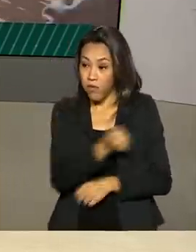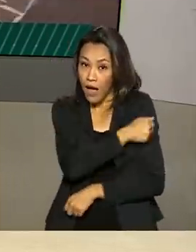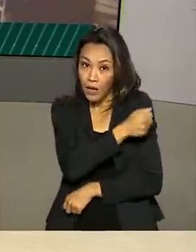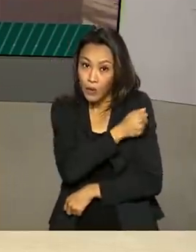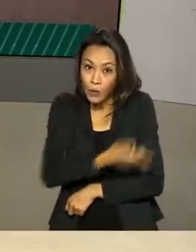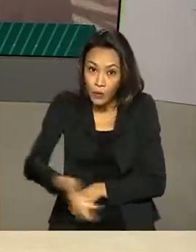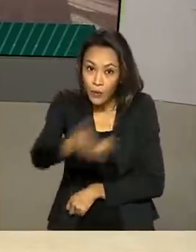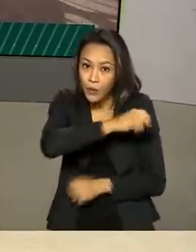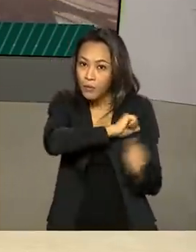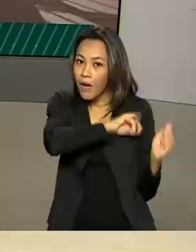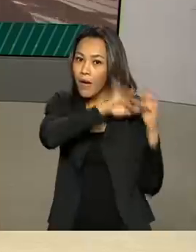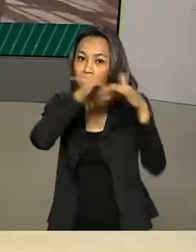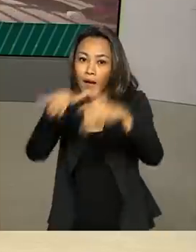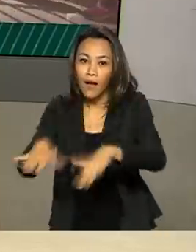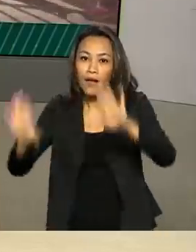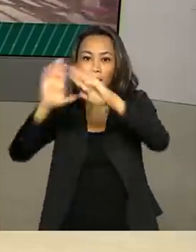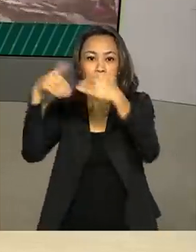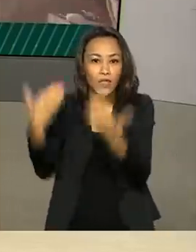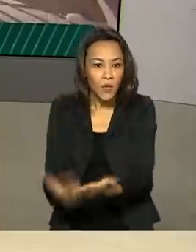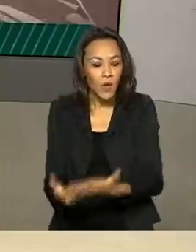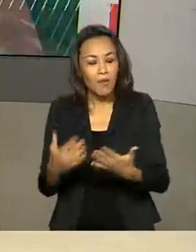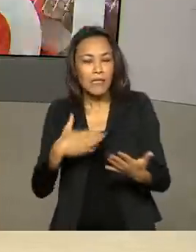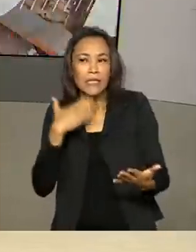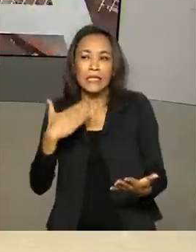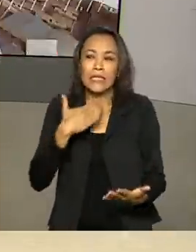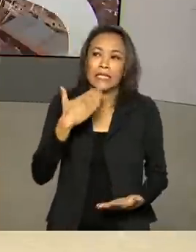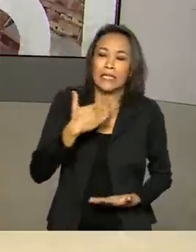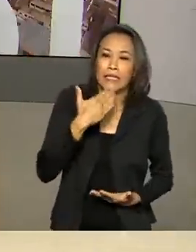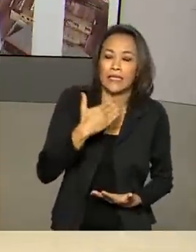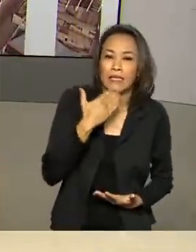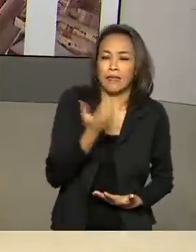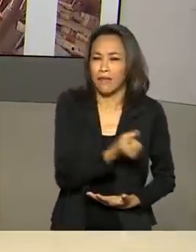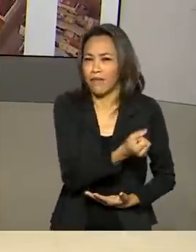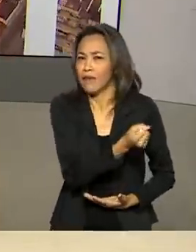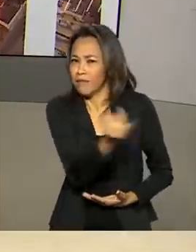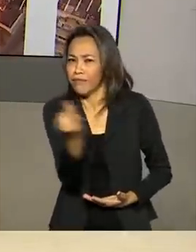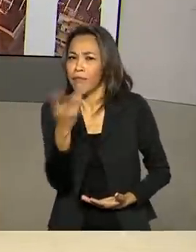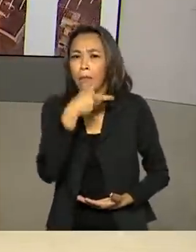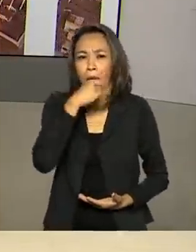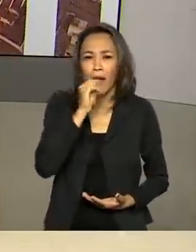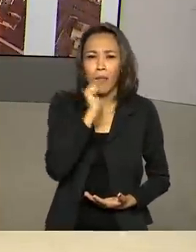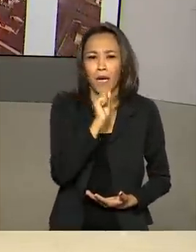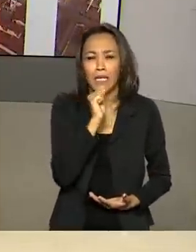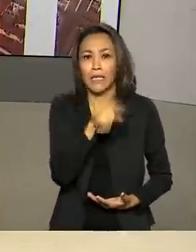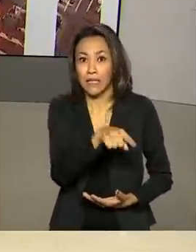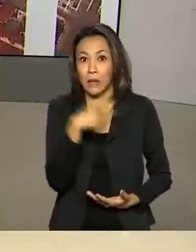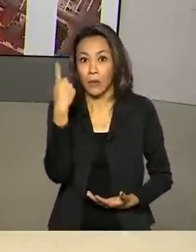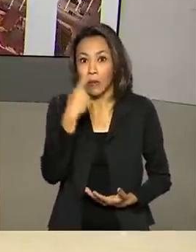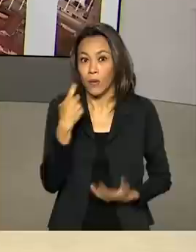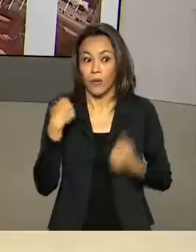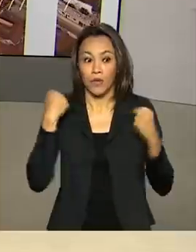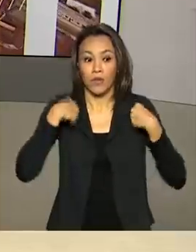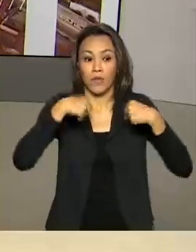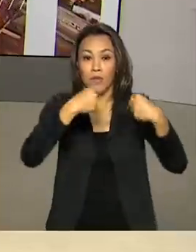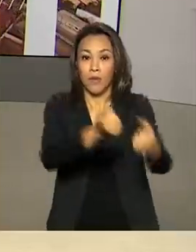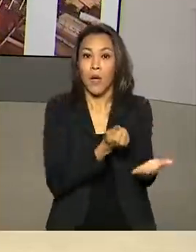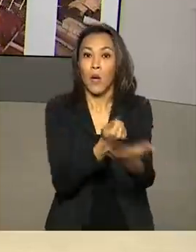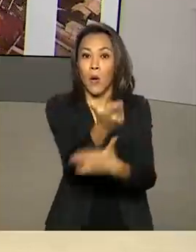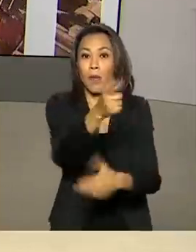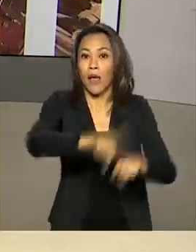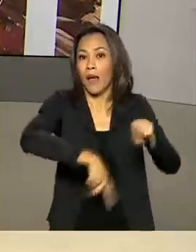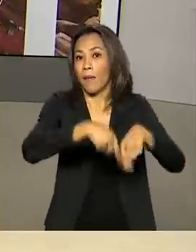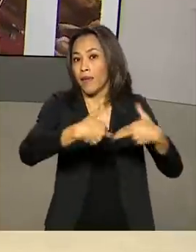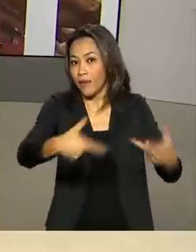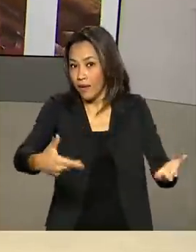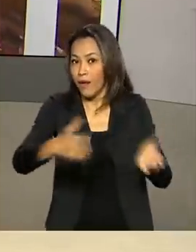às aulas. Uma volta típica ainda com incertezas. E muitos pais ainda estão correndo atrás de comprar o material escolar. Para